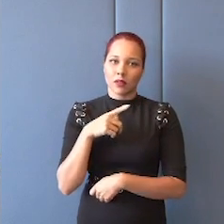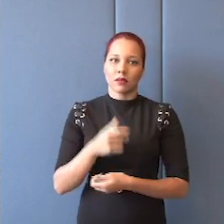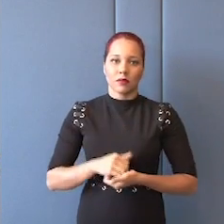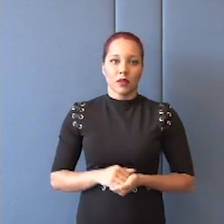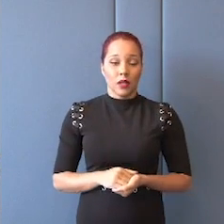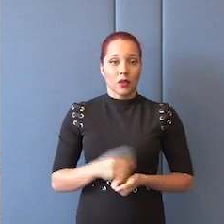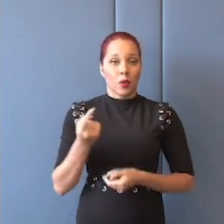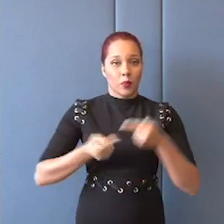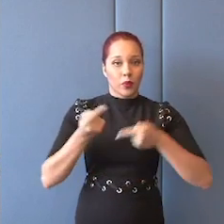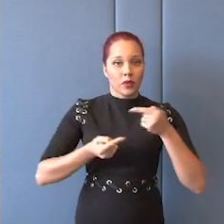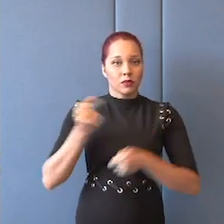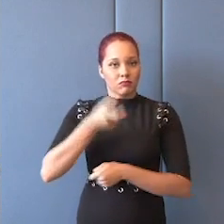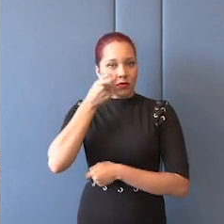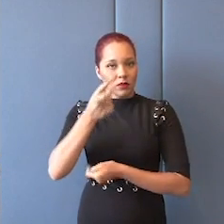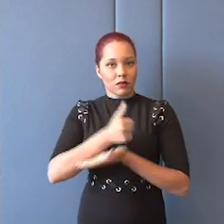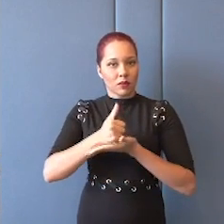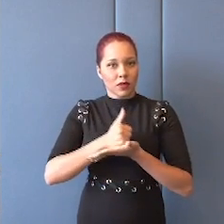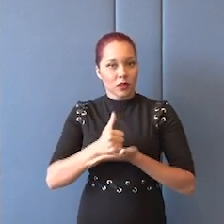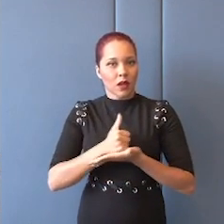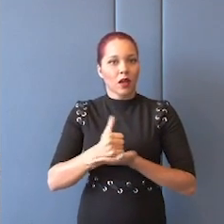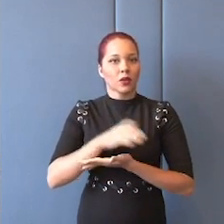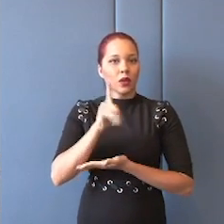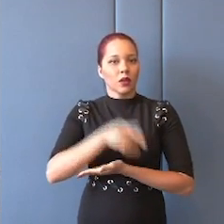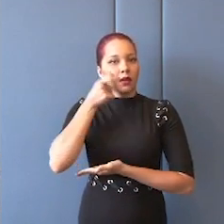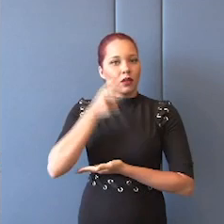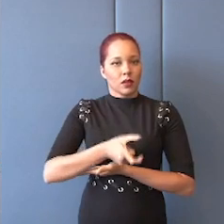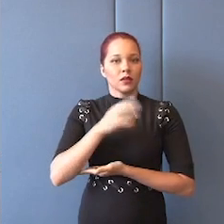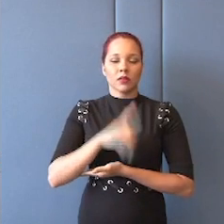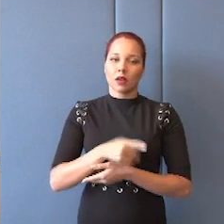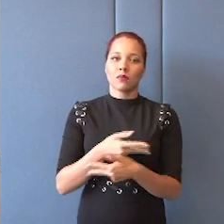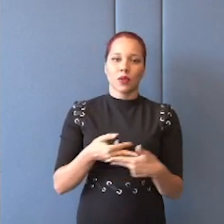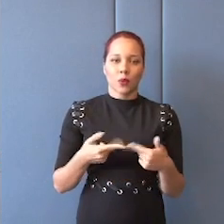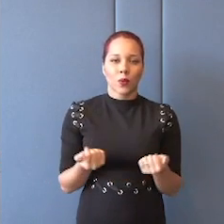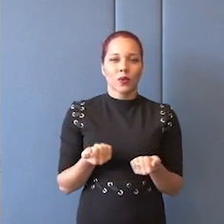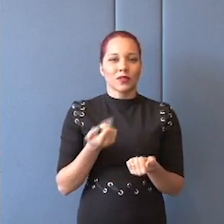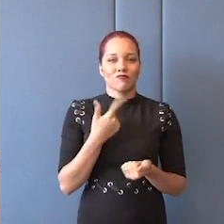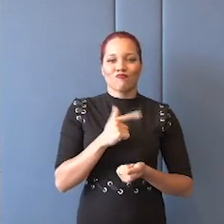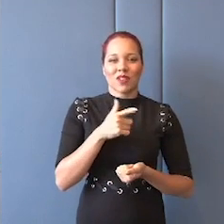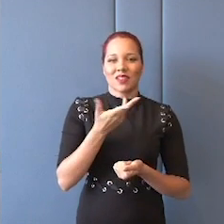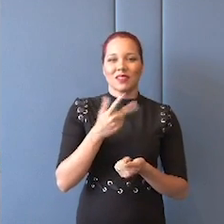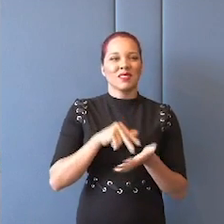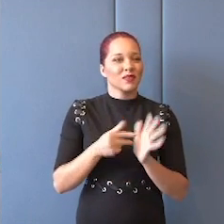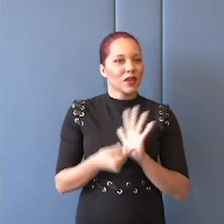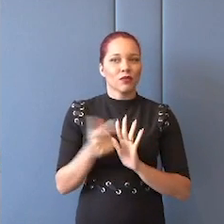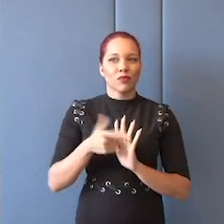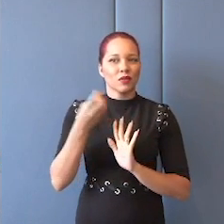uma política baseada unicamente no que se chama de interesses, ela é uma coisa disforme, que não faz sentido e que se desfaz no primeiro